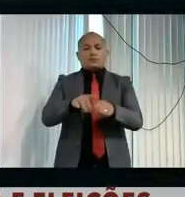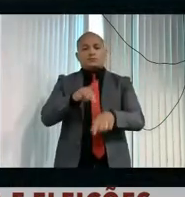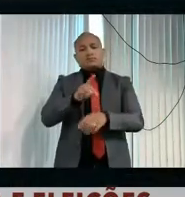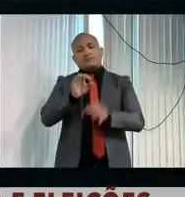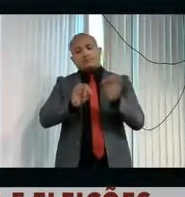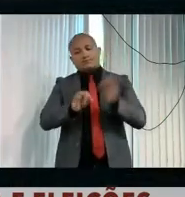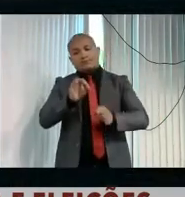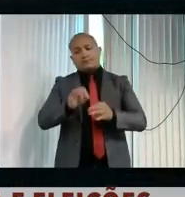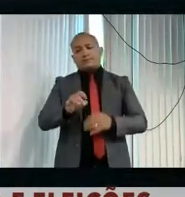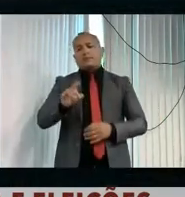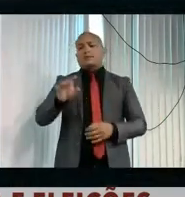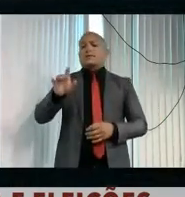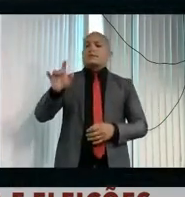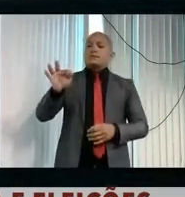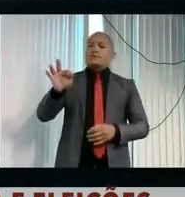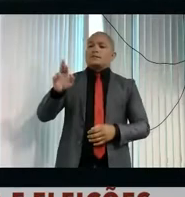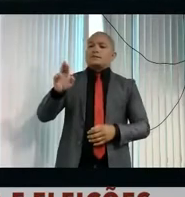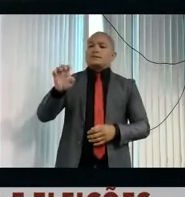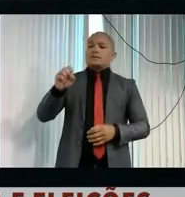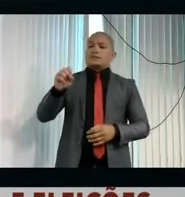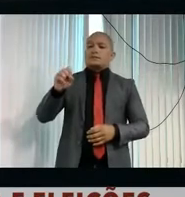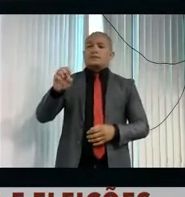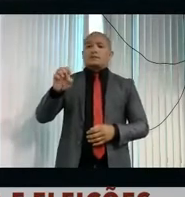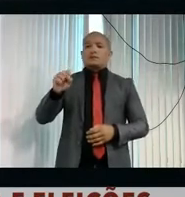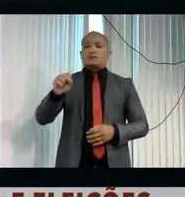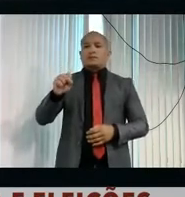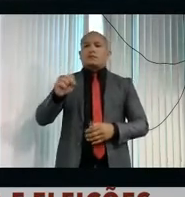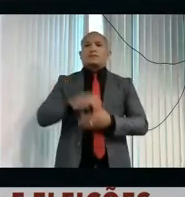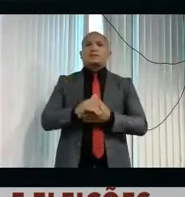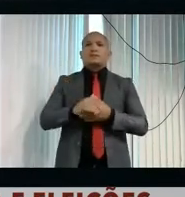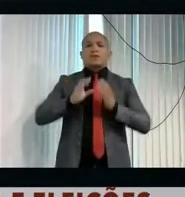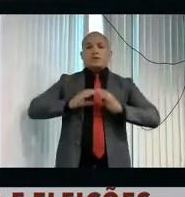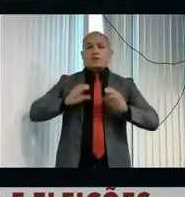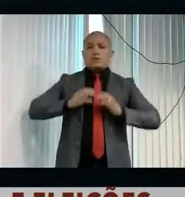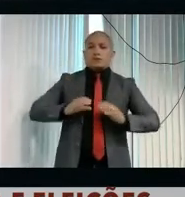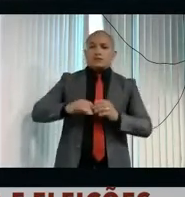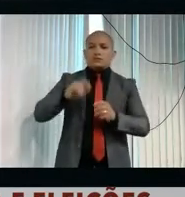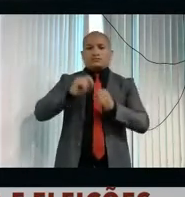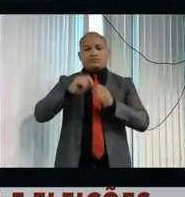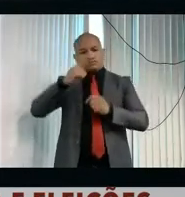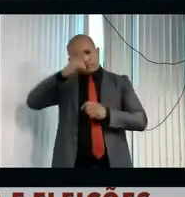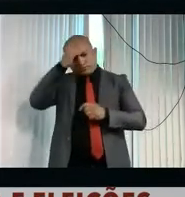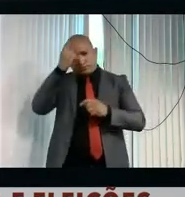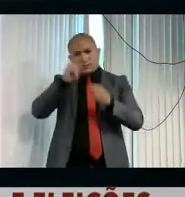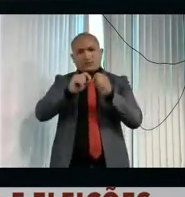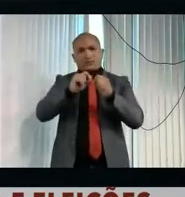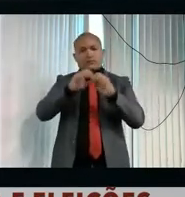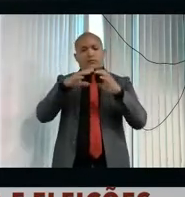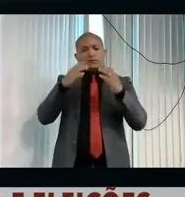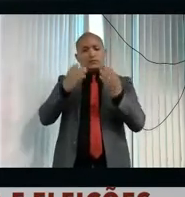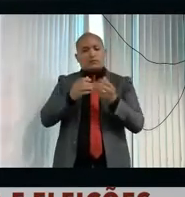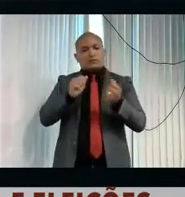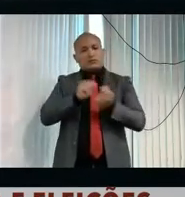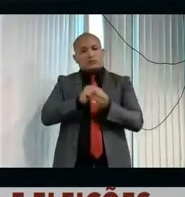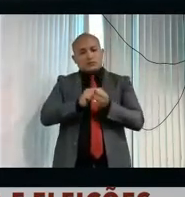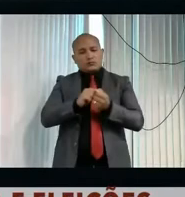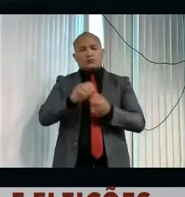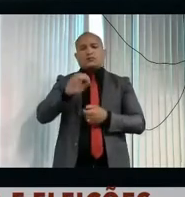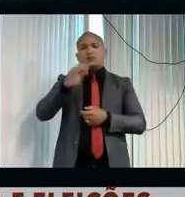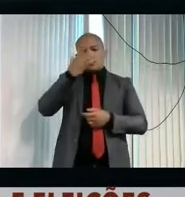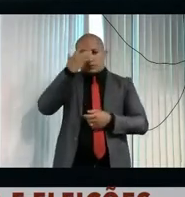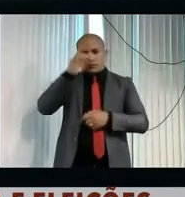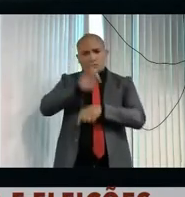Os documentos tomados como parâmetros são a Emenda Constitucional 107-2020 e a